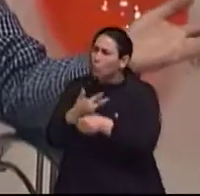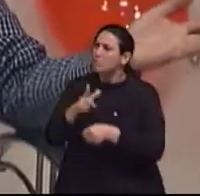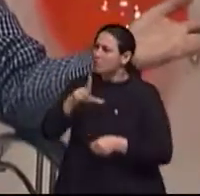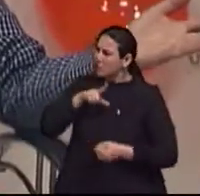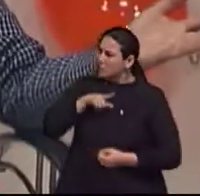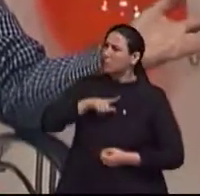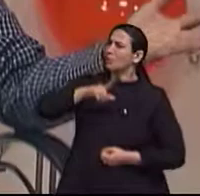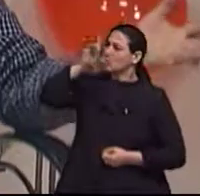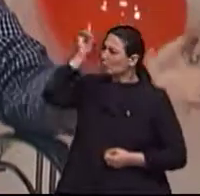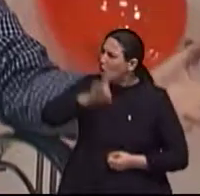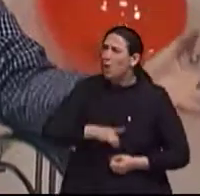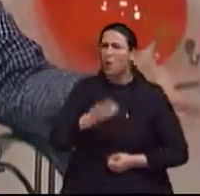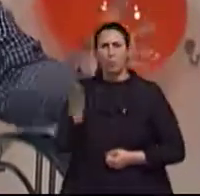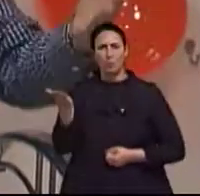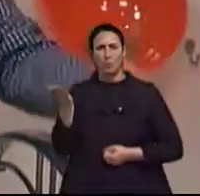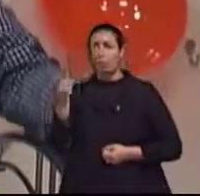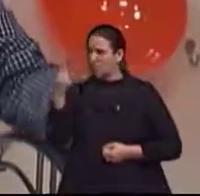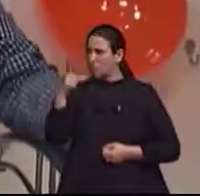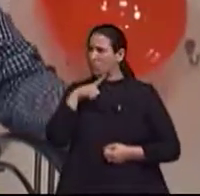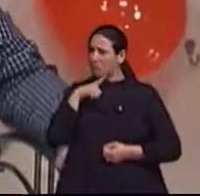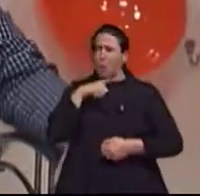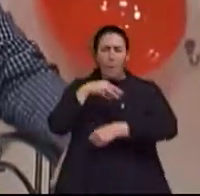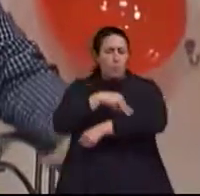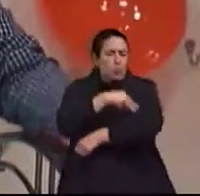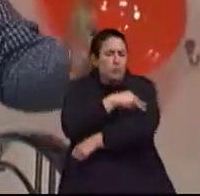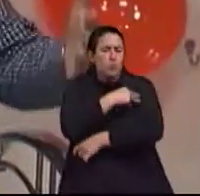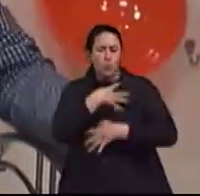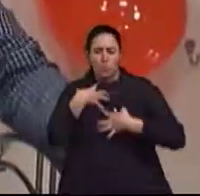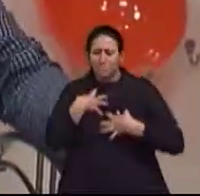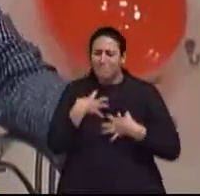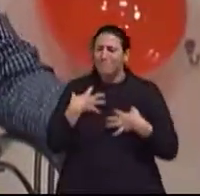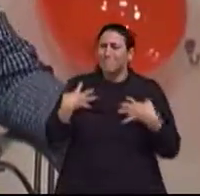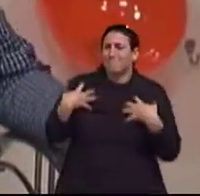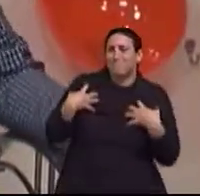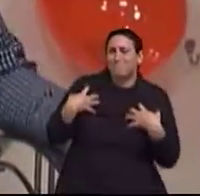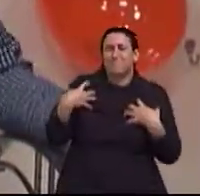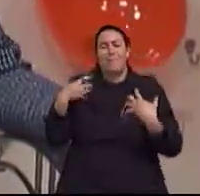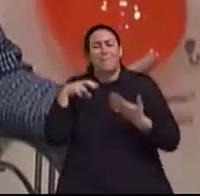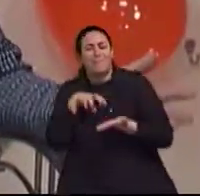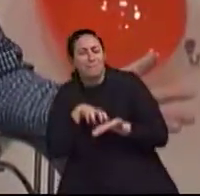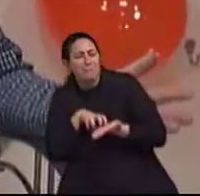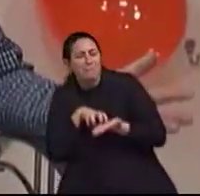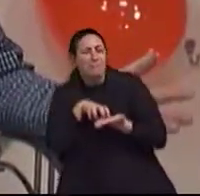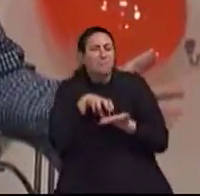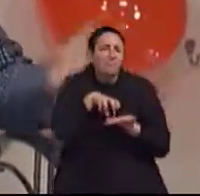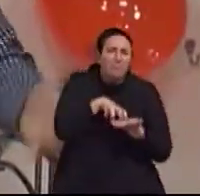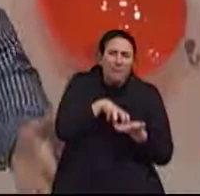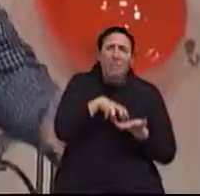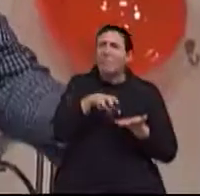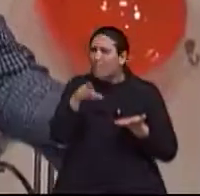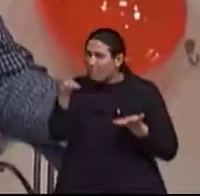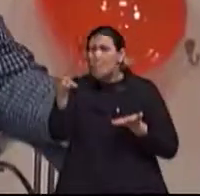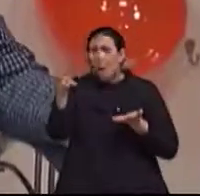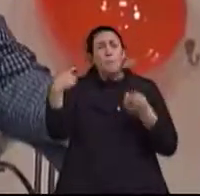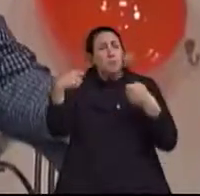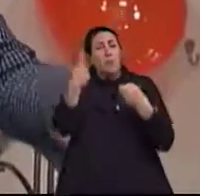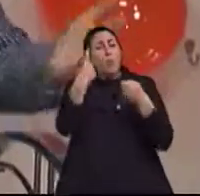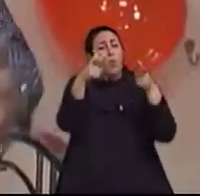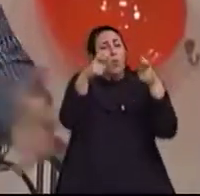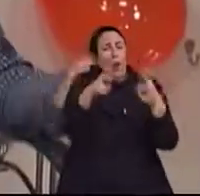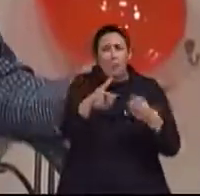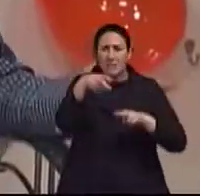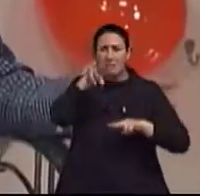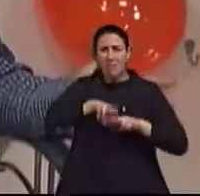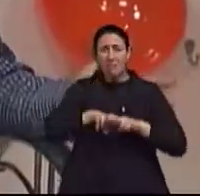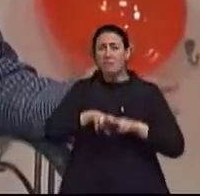dificuldades de musculares, de menos força muscular, então ele não consegue se manter em pé há muito tempo, ele precisa de um lugar para sentar.